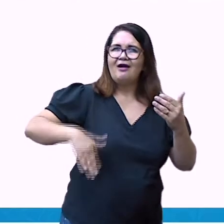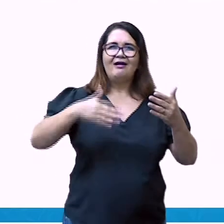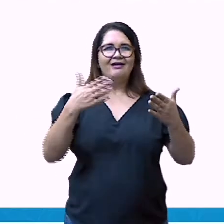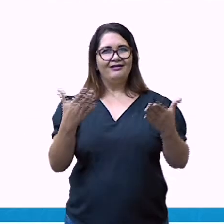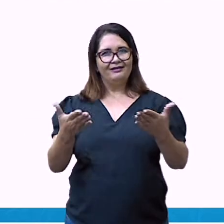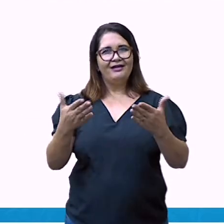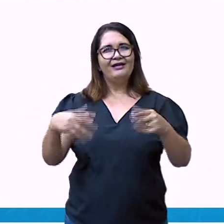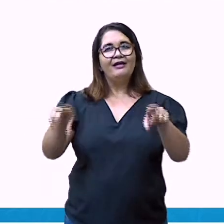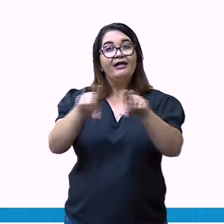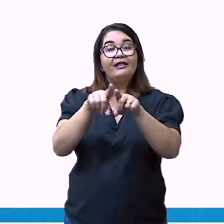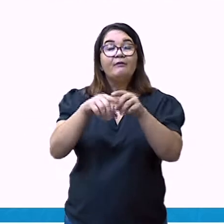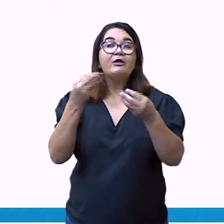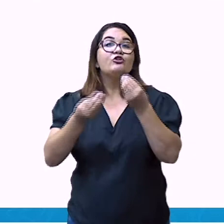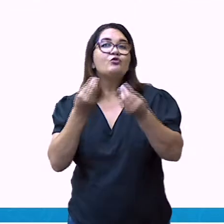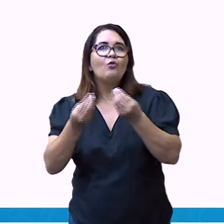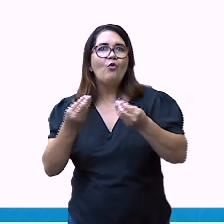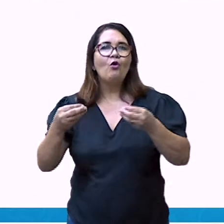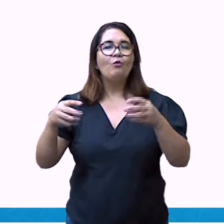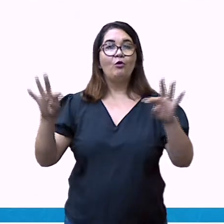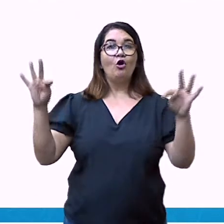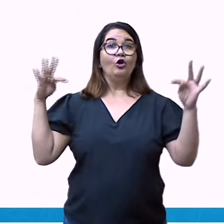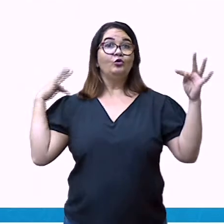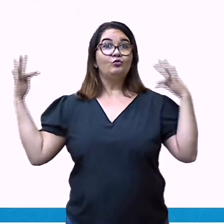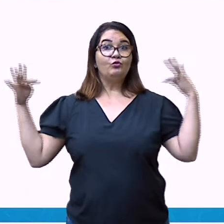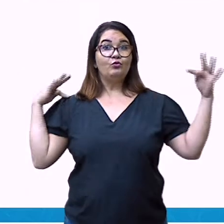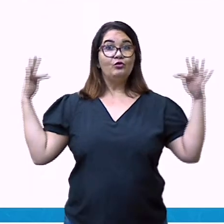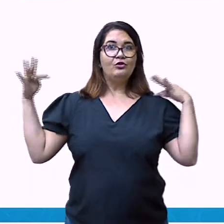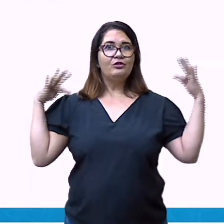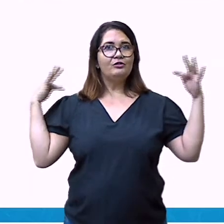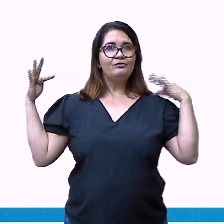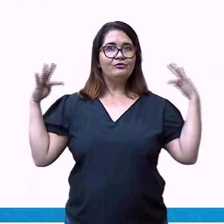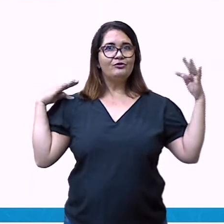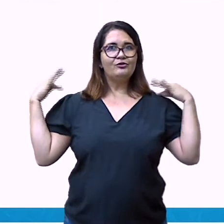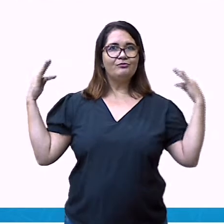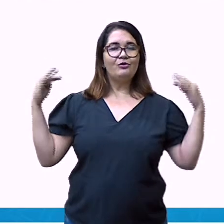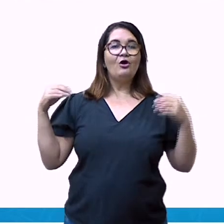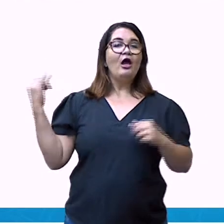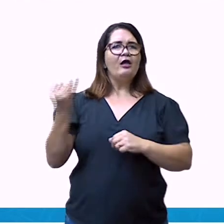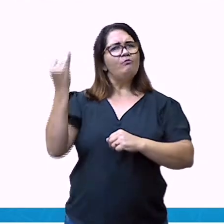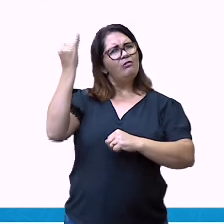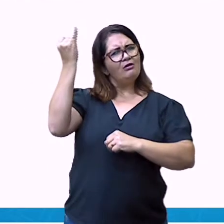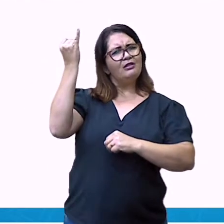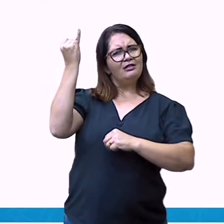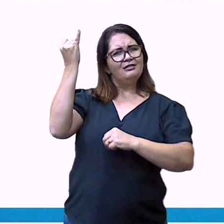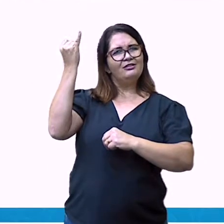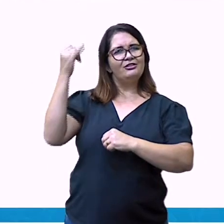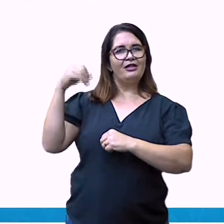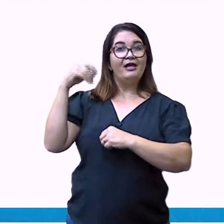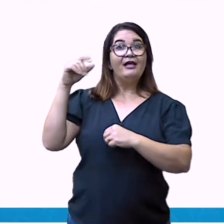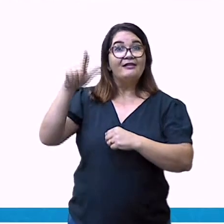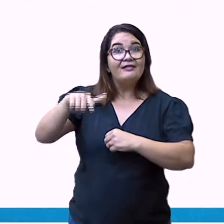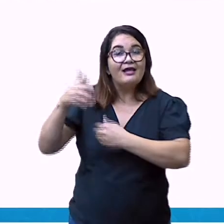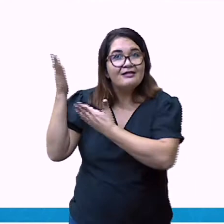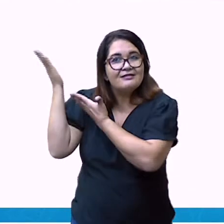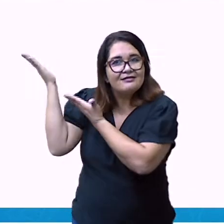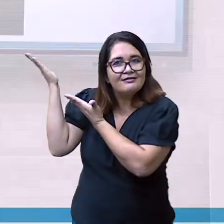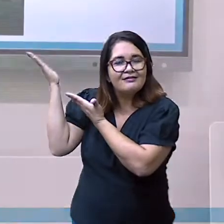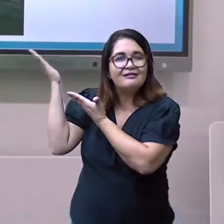atraídos pelo ecoturismo. Alguns historiadores apontam que Caneméia